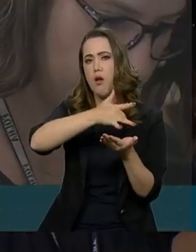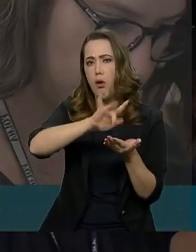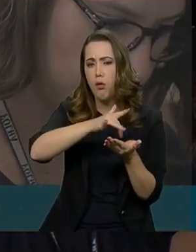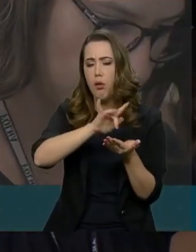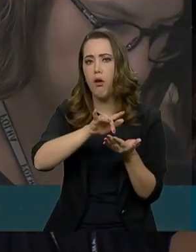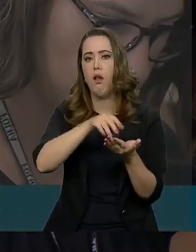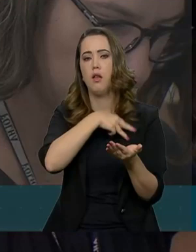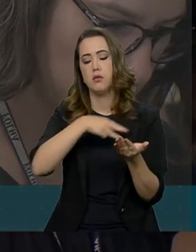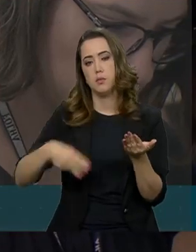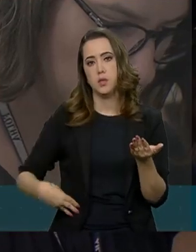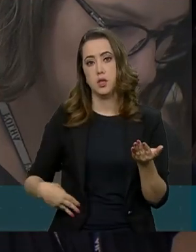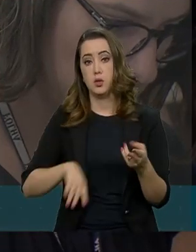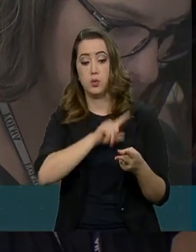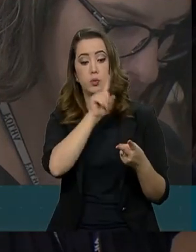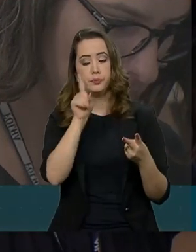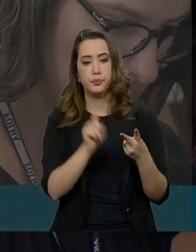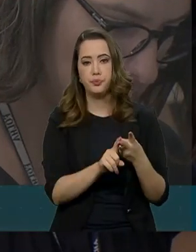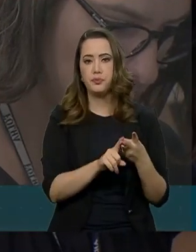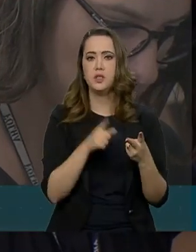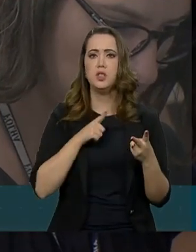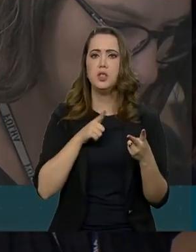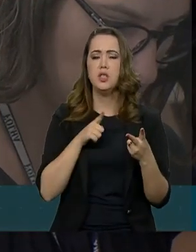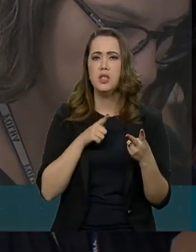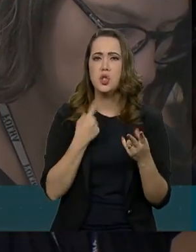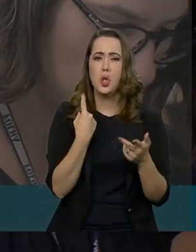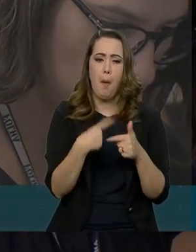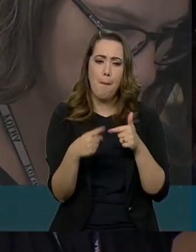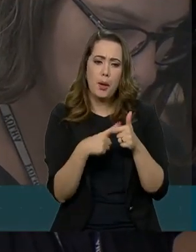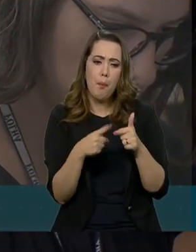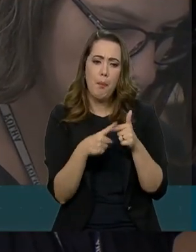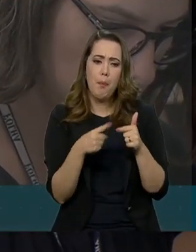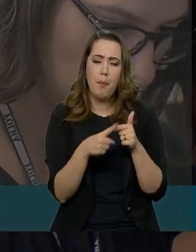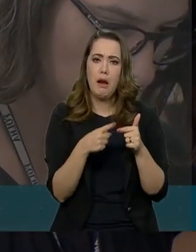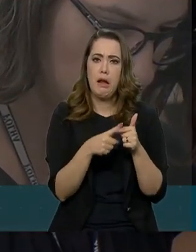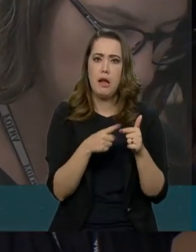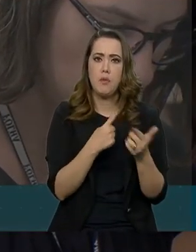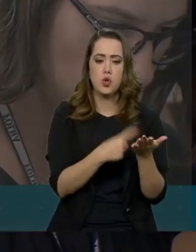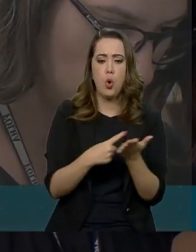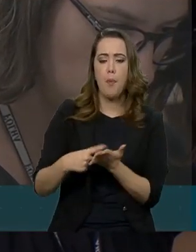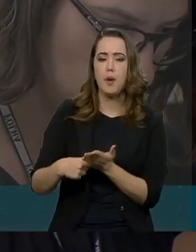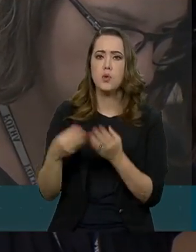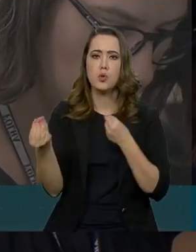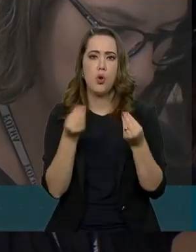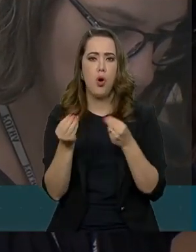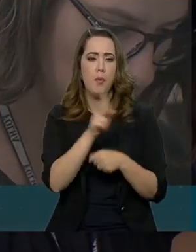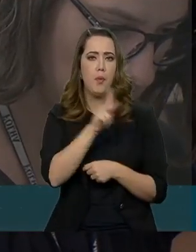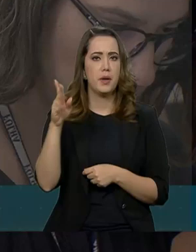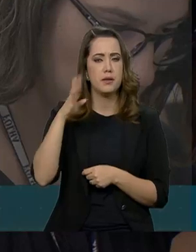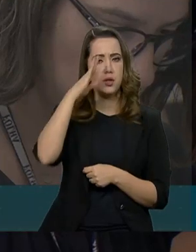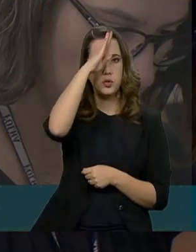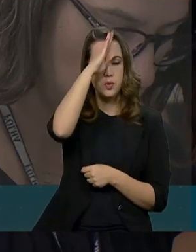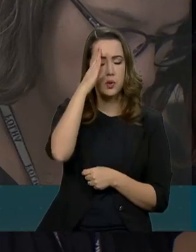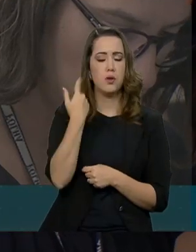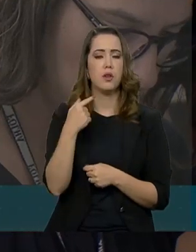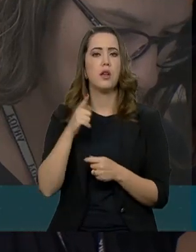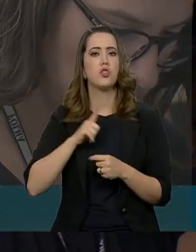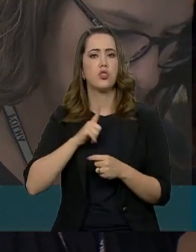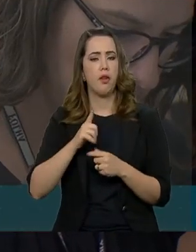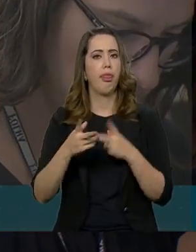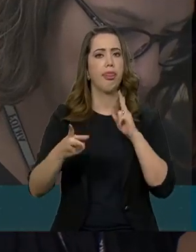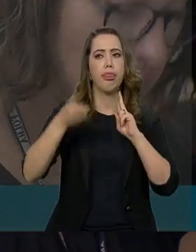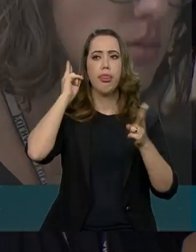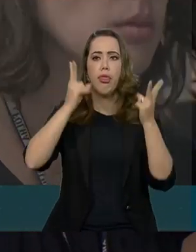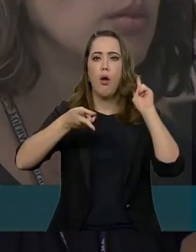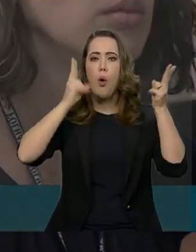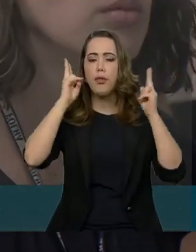pergunta. Se havia um aperto na agenda, como o presidente teve tempo de cortar o cabelo e se não seria adequado ele esperar o fim do expediente